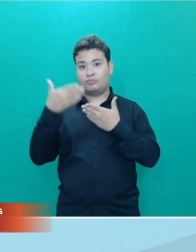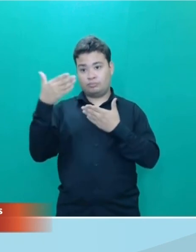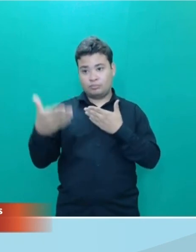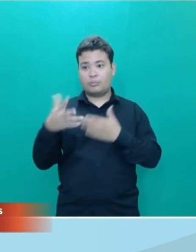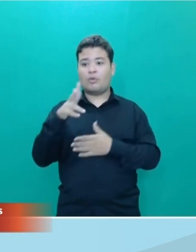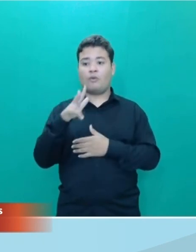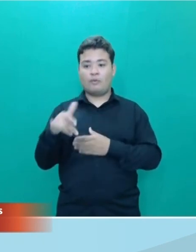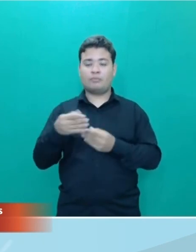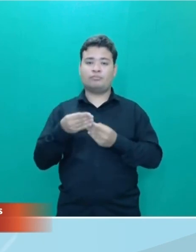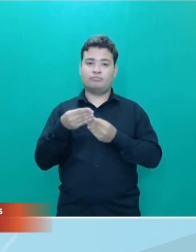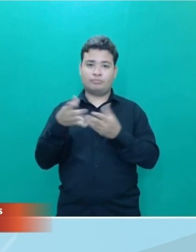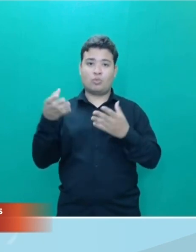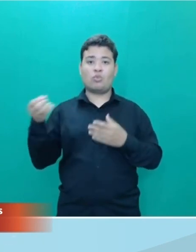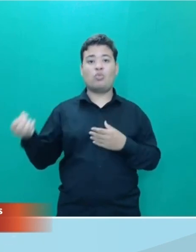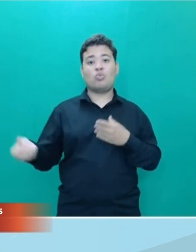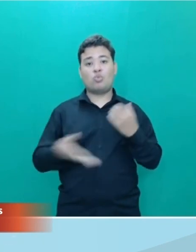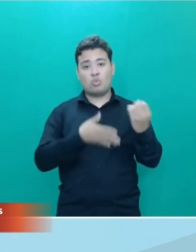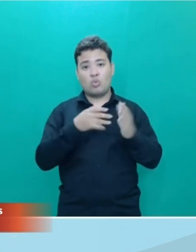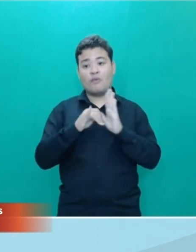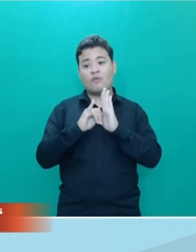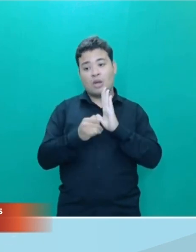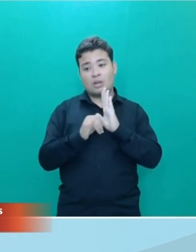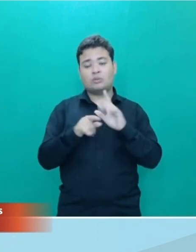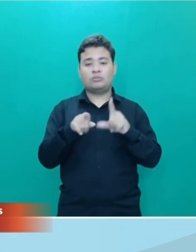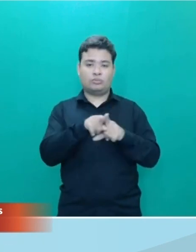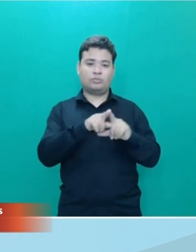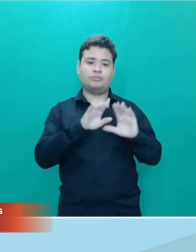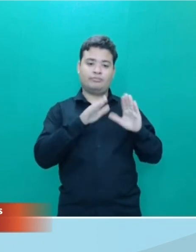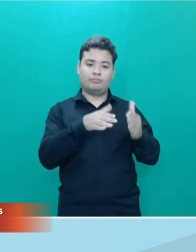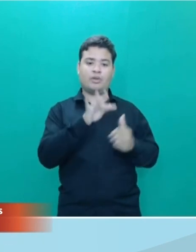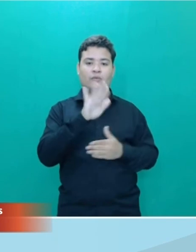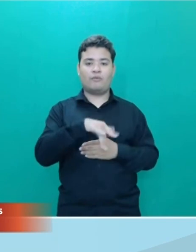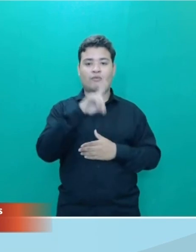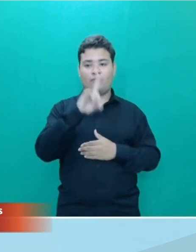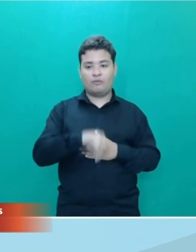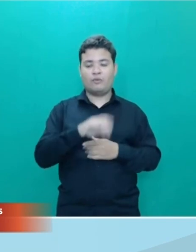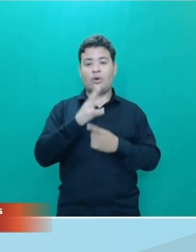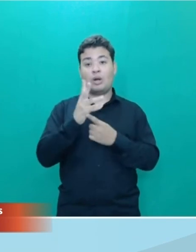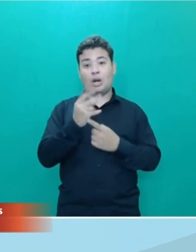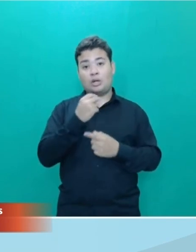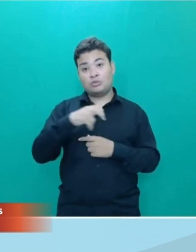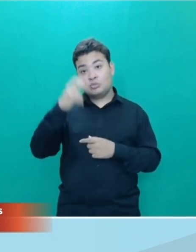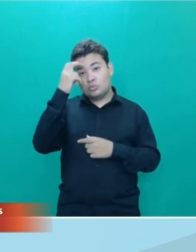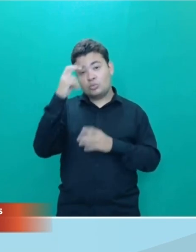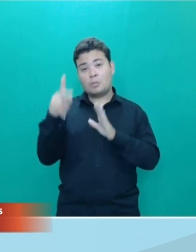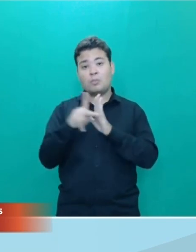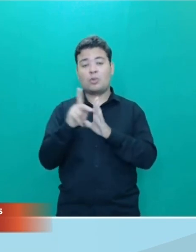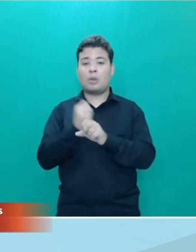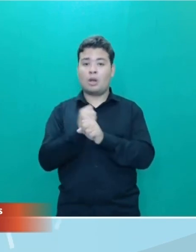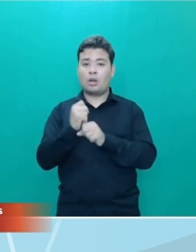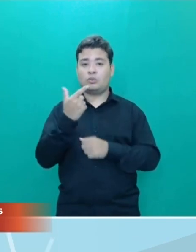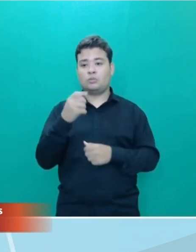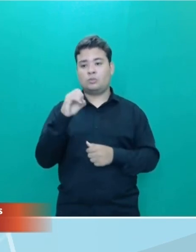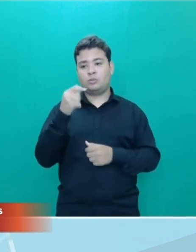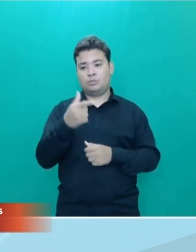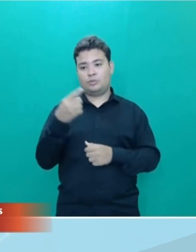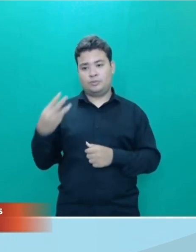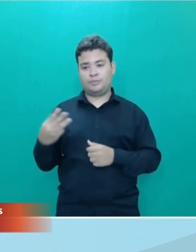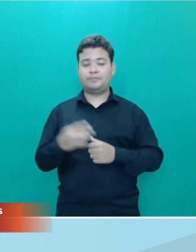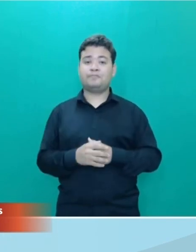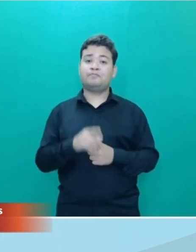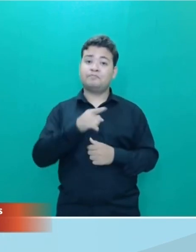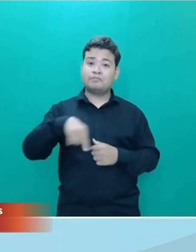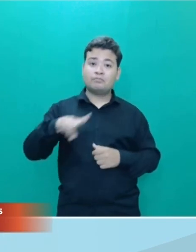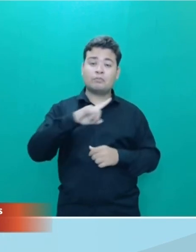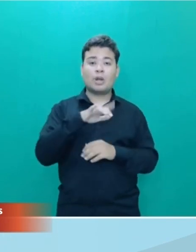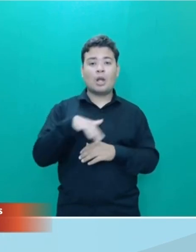o lançamento de novos editais também para o Fundo de Arte de Cultura de 2023. Então se você é da área da cultura se é